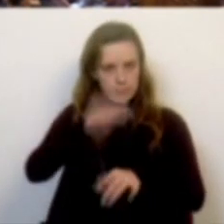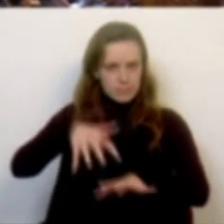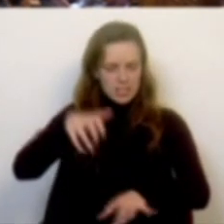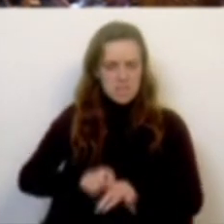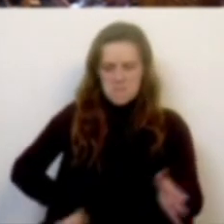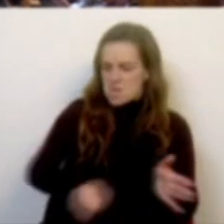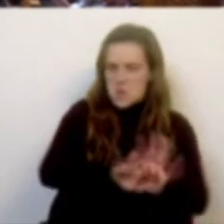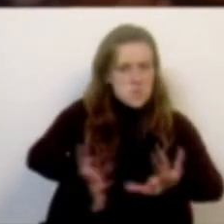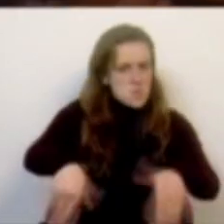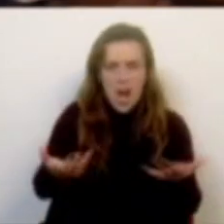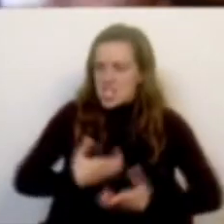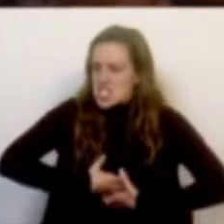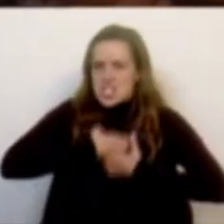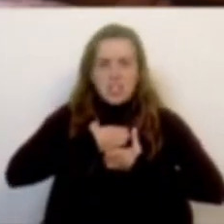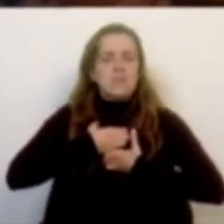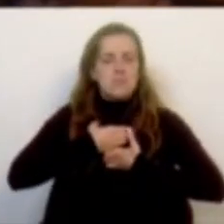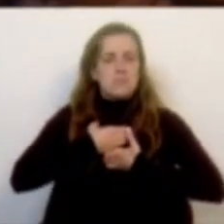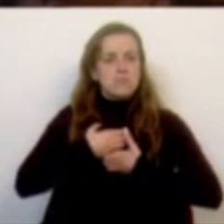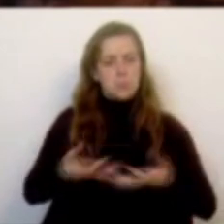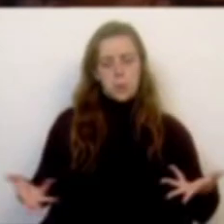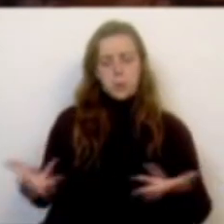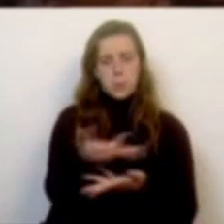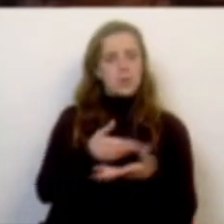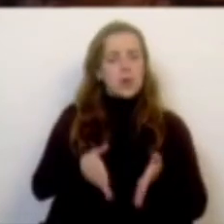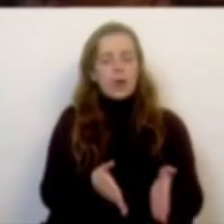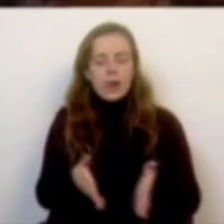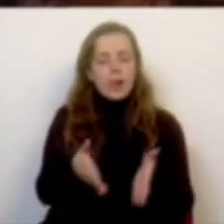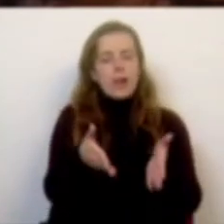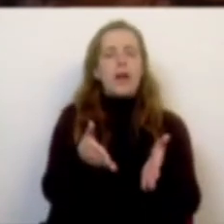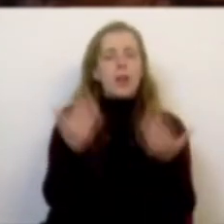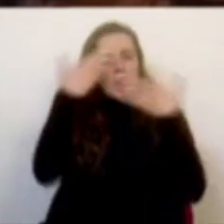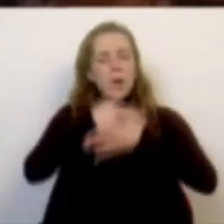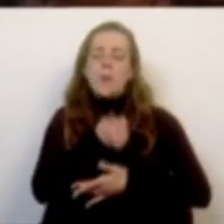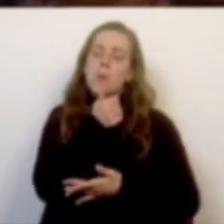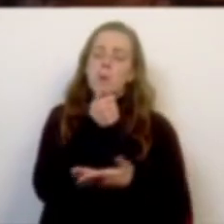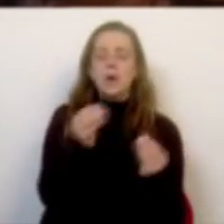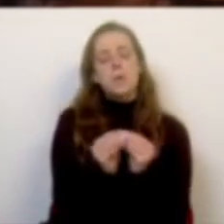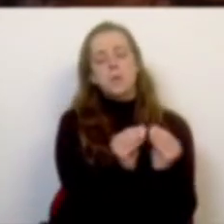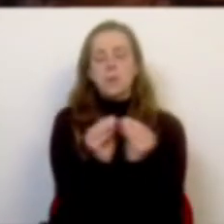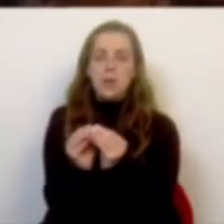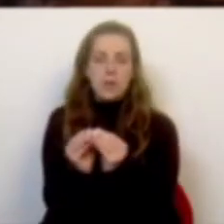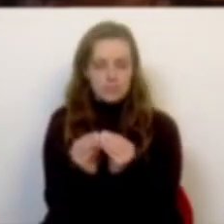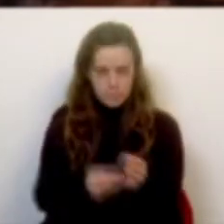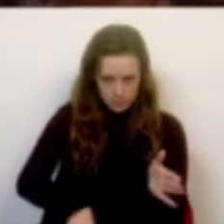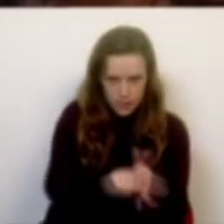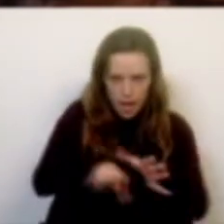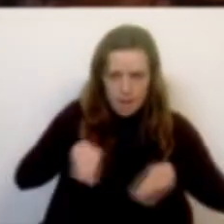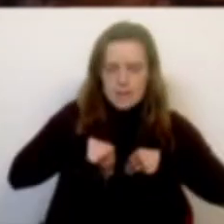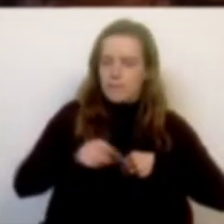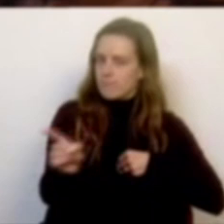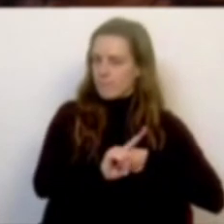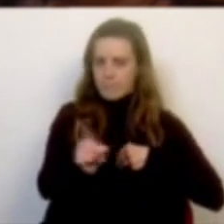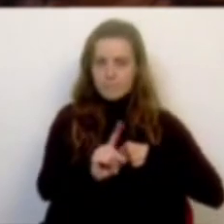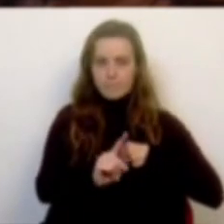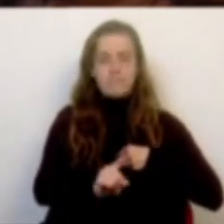ameaça que sintam, sabem que se reúnem em corredores noturnos para decidir que nenhuma ameaça será tolerada aos lugares,